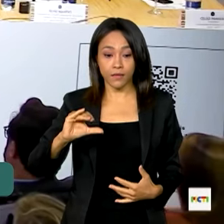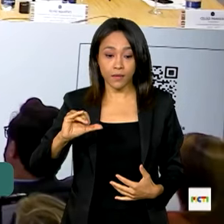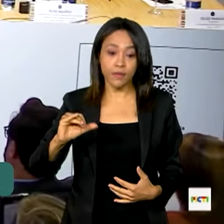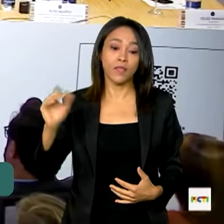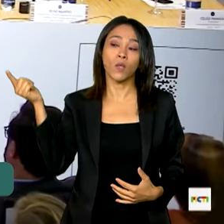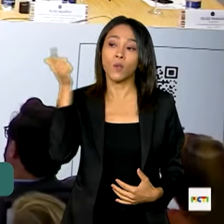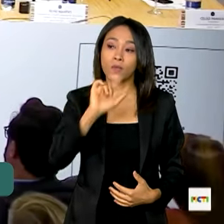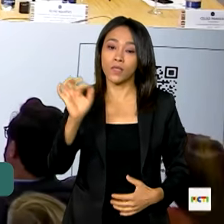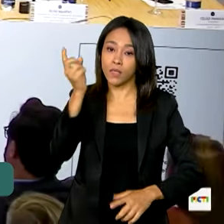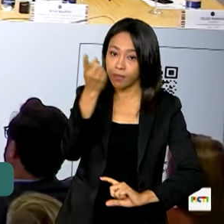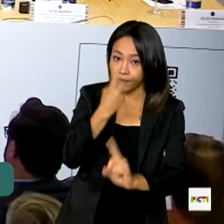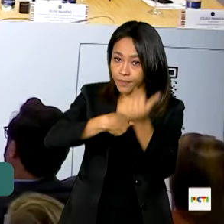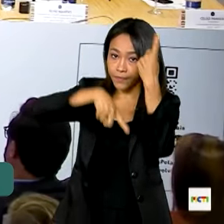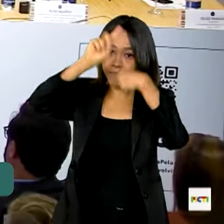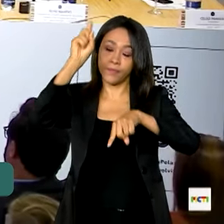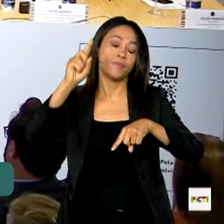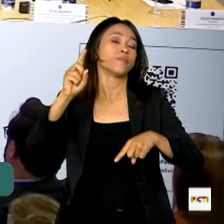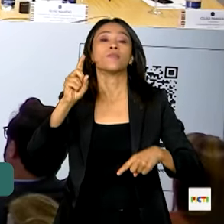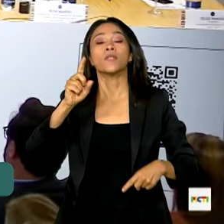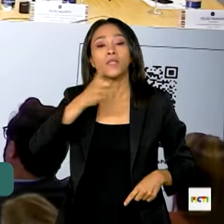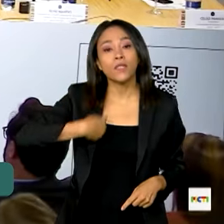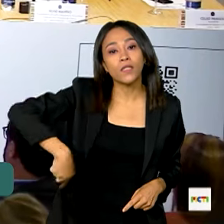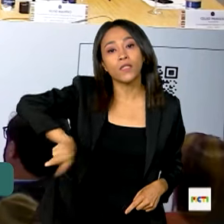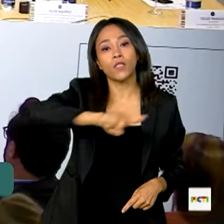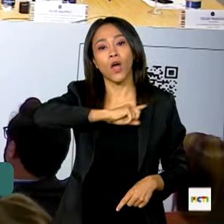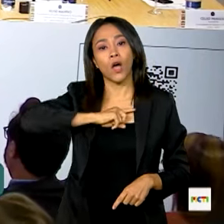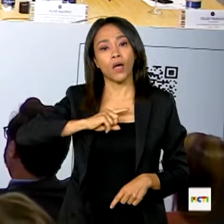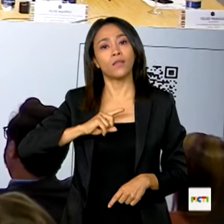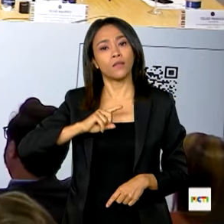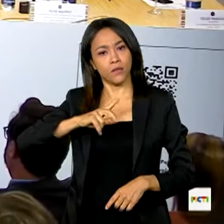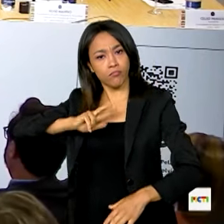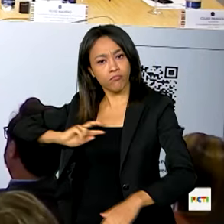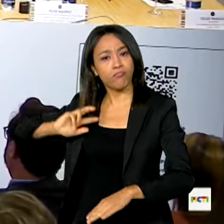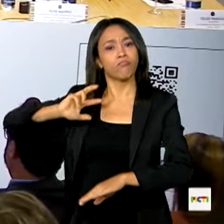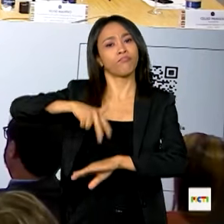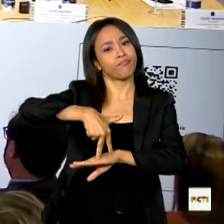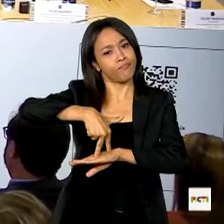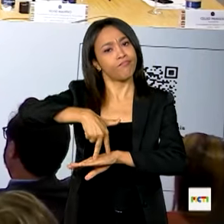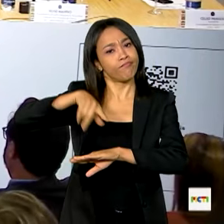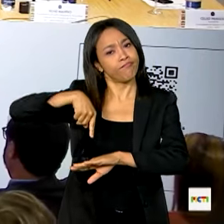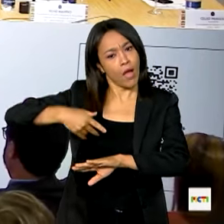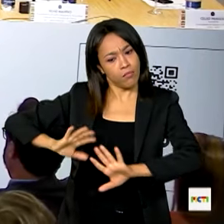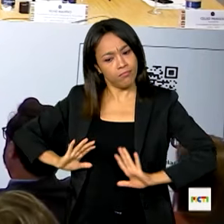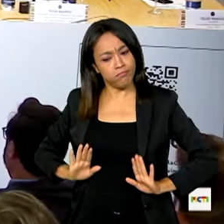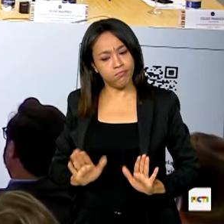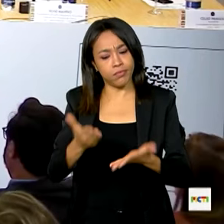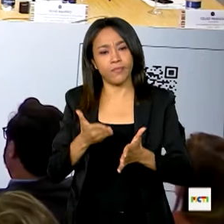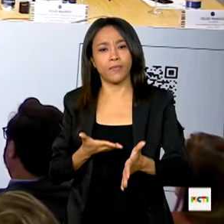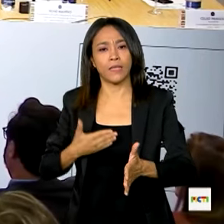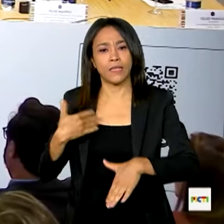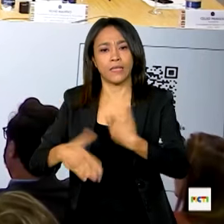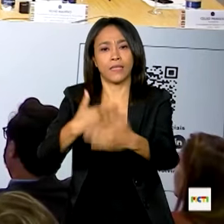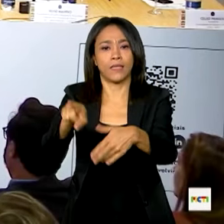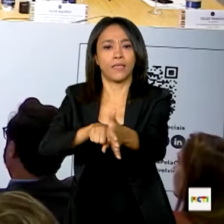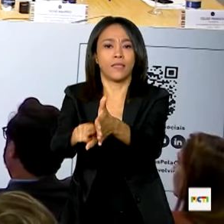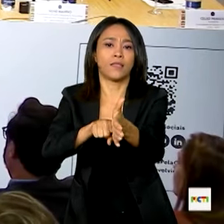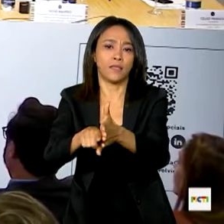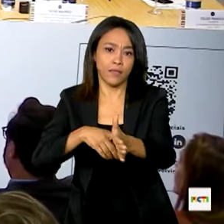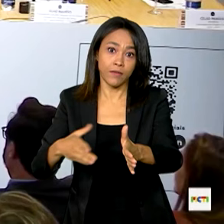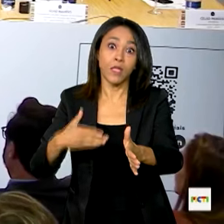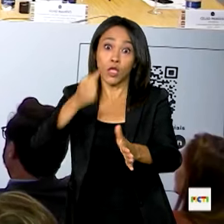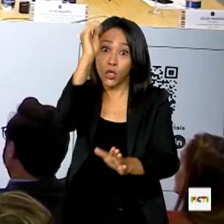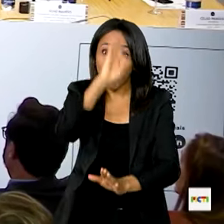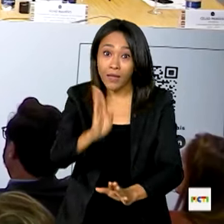e para que a gente seja protagonista cada vez mais do nosso desenvolvimento e que possamos contribuir para fazer do Brasil a grande